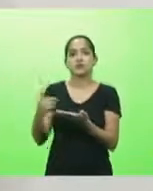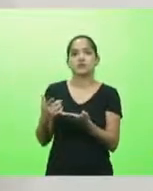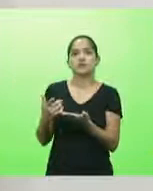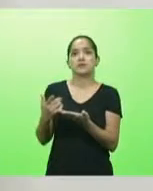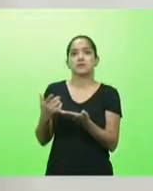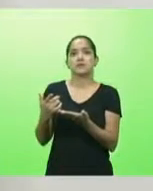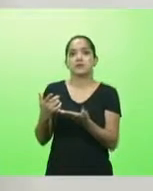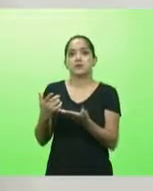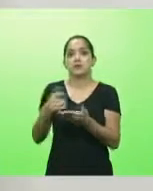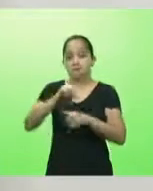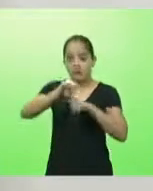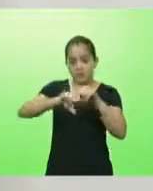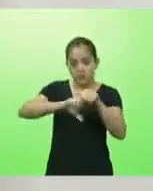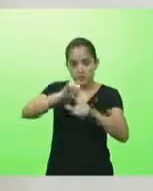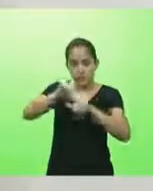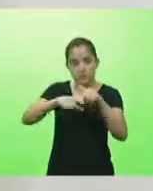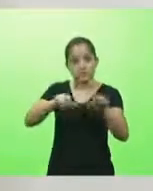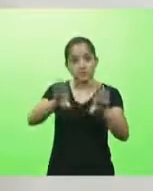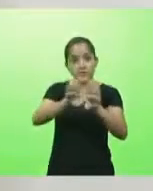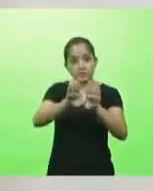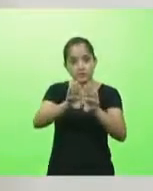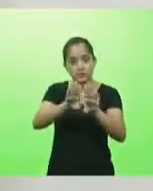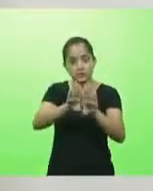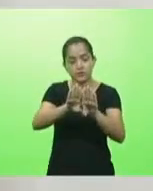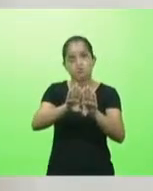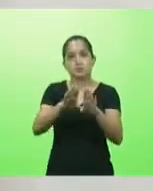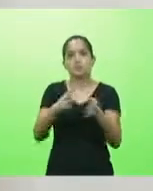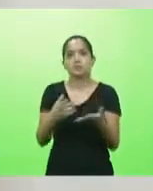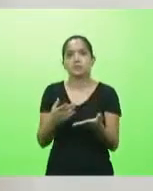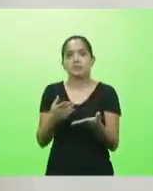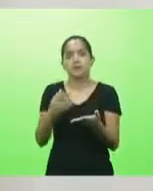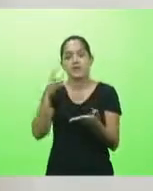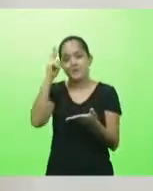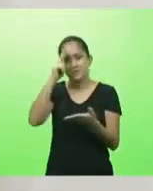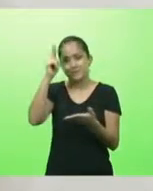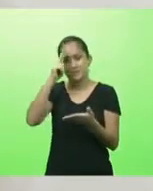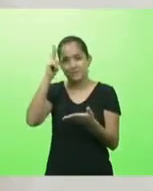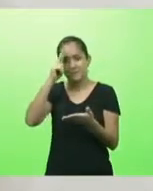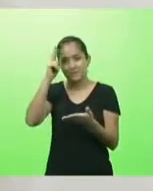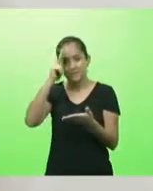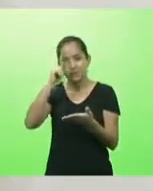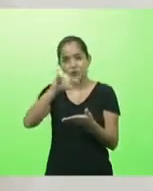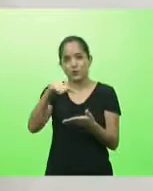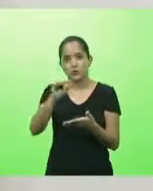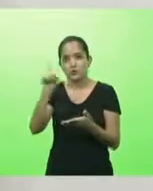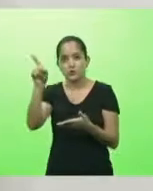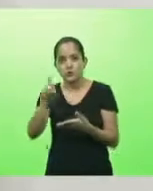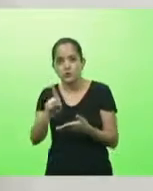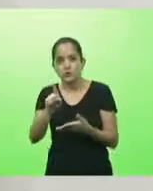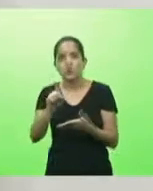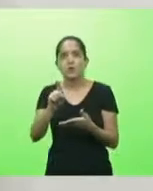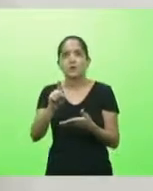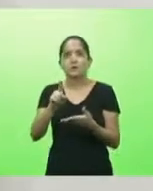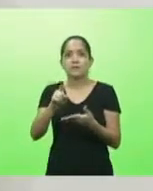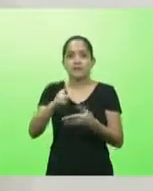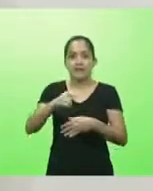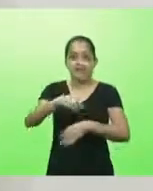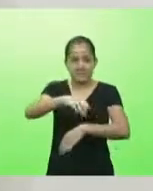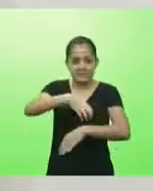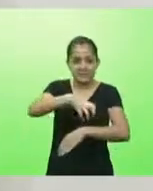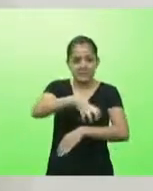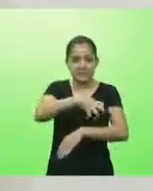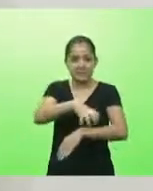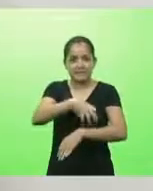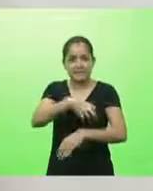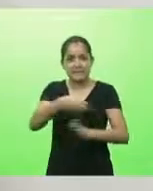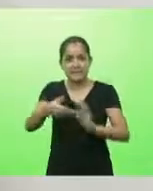a mudança, ele fechando o estabelecimento, me lembrou a história de Jó, quando lhe foi tirado até o caquinho, para ele não poder mais se coçar.